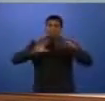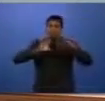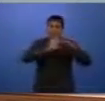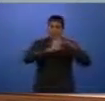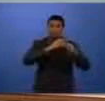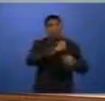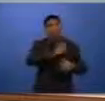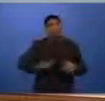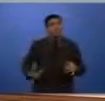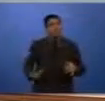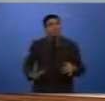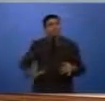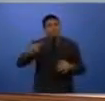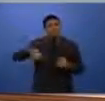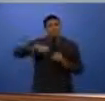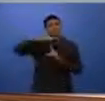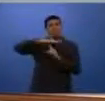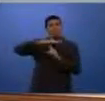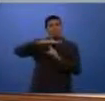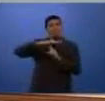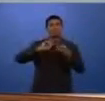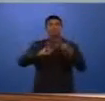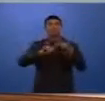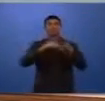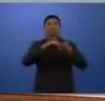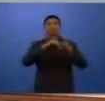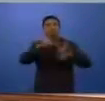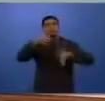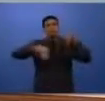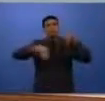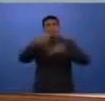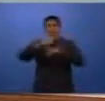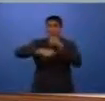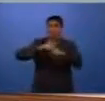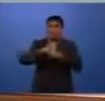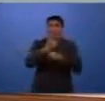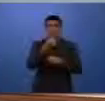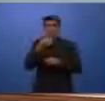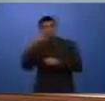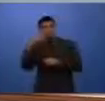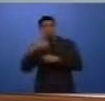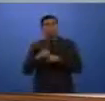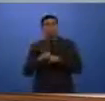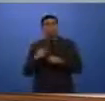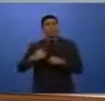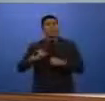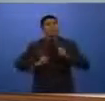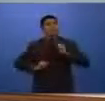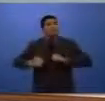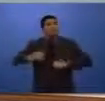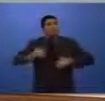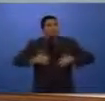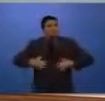governo do Paraná e da Secretaria de Justiça, que foi desenvolvido no ano de 2003, atendendo ao anseio aí da